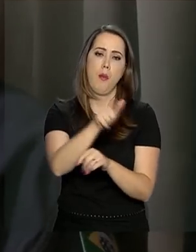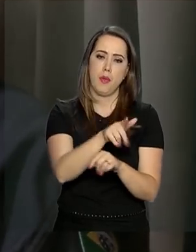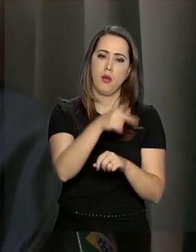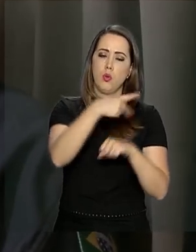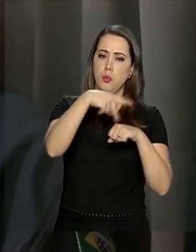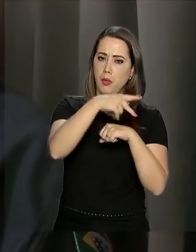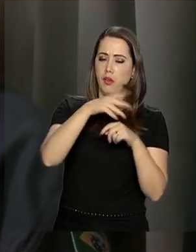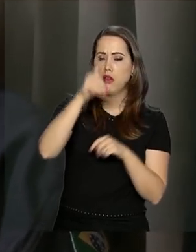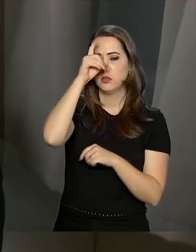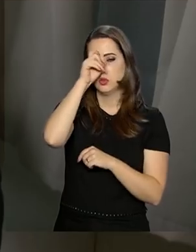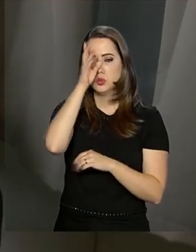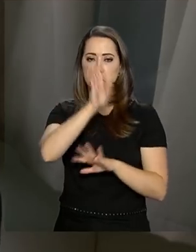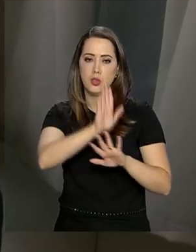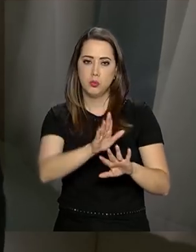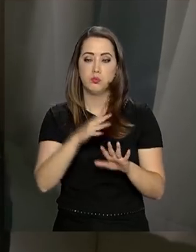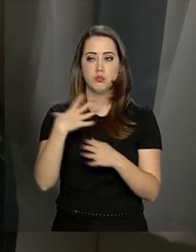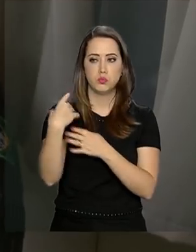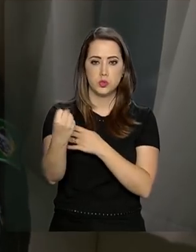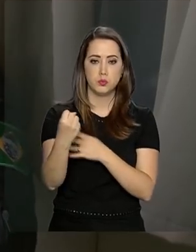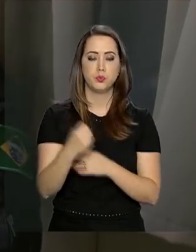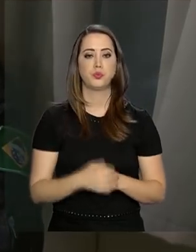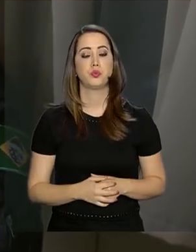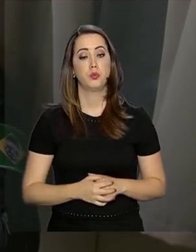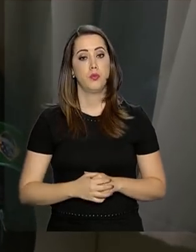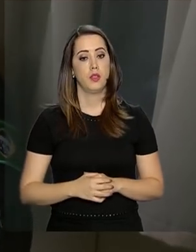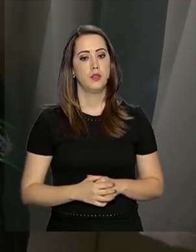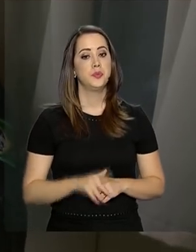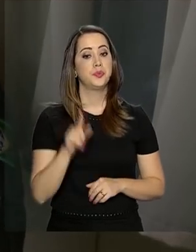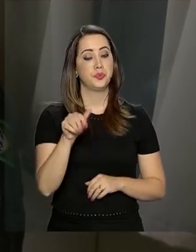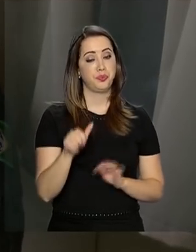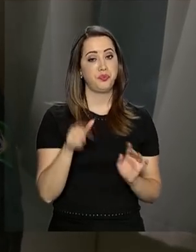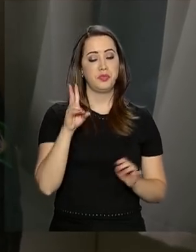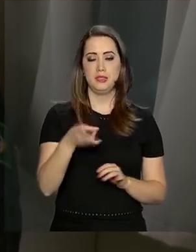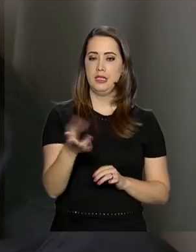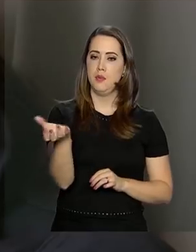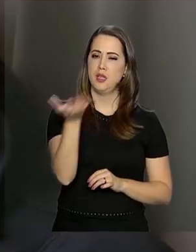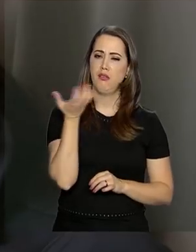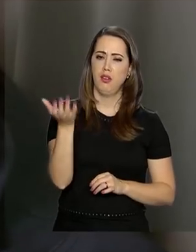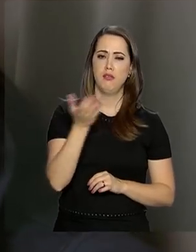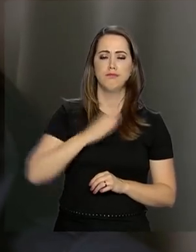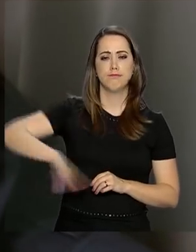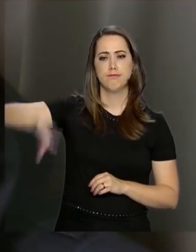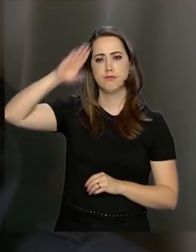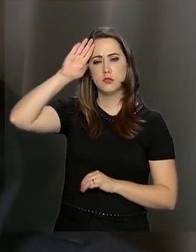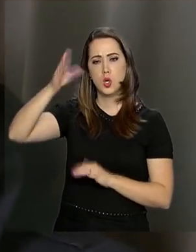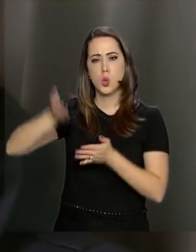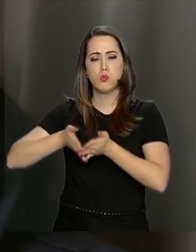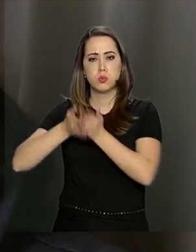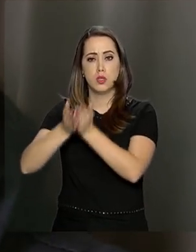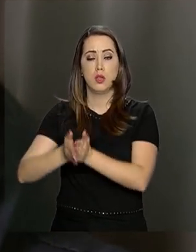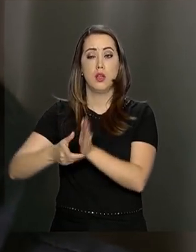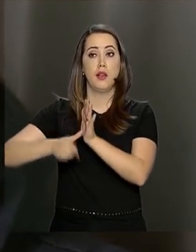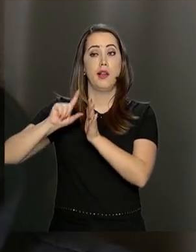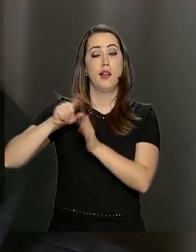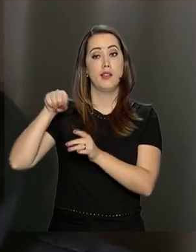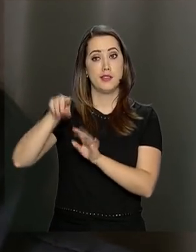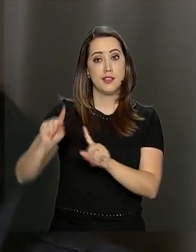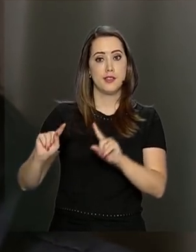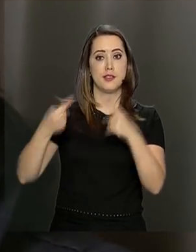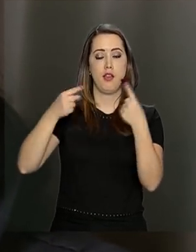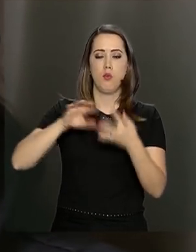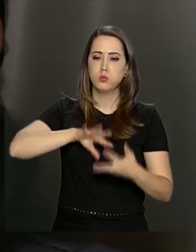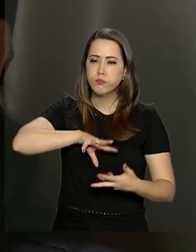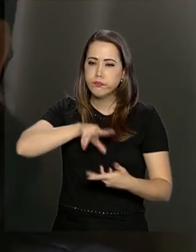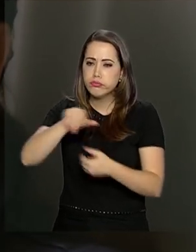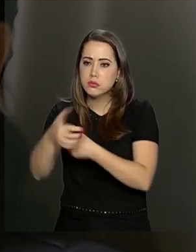seguimento lá ao tratamento dele. A primeira tenente sempre quis trabalhar na marinha antes de enfrentar o desafio antártico Ana